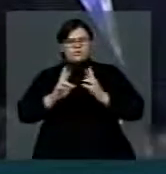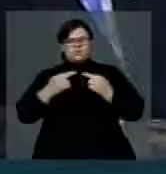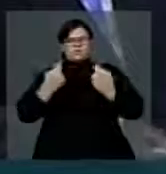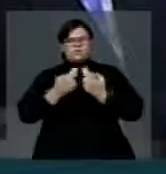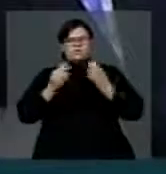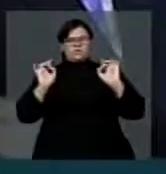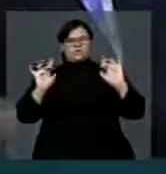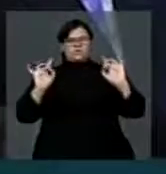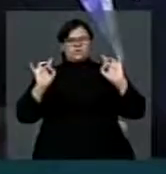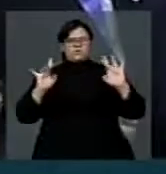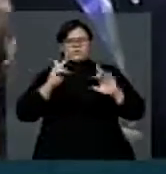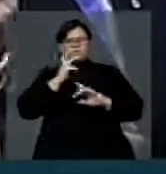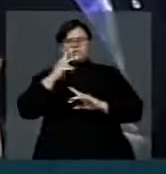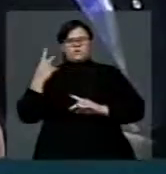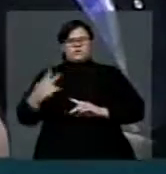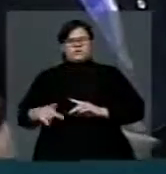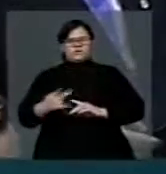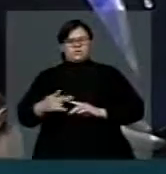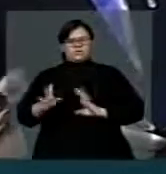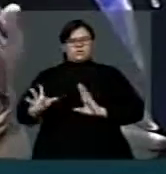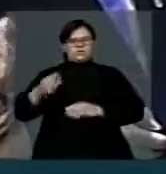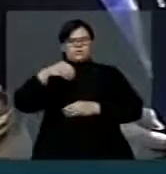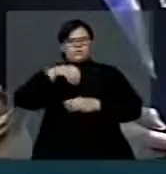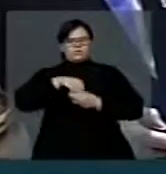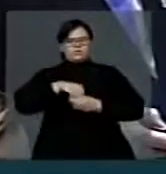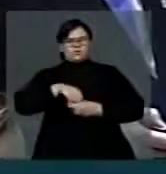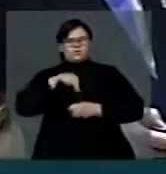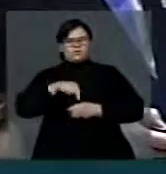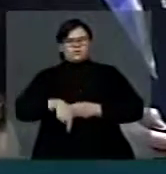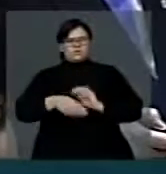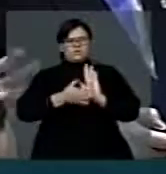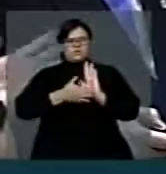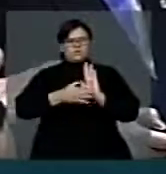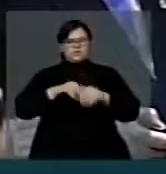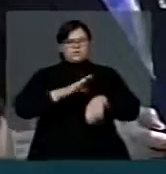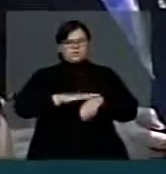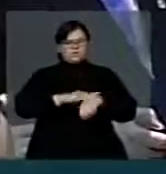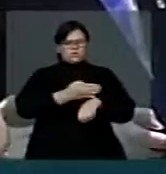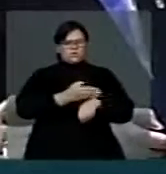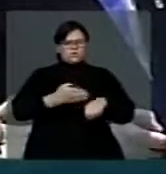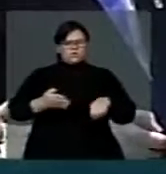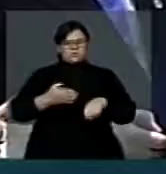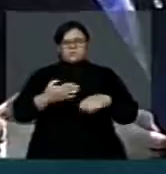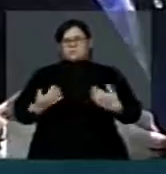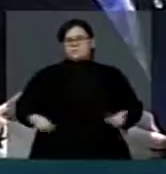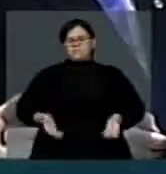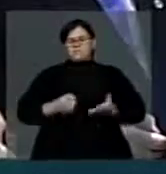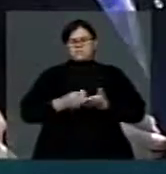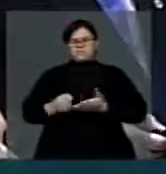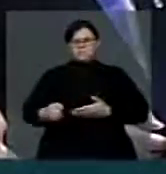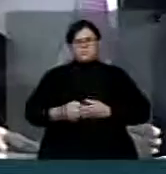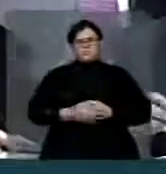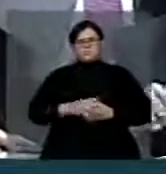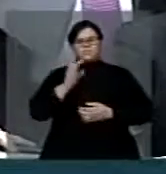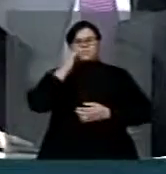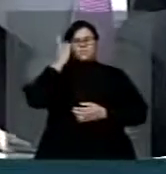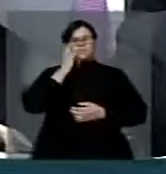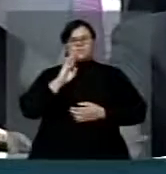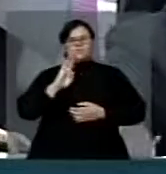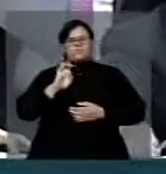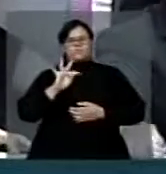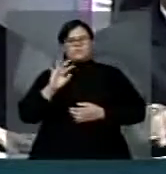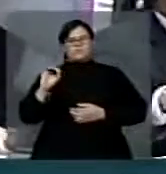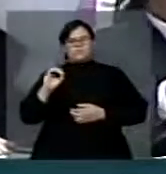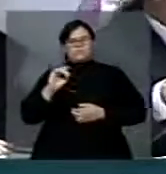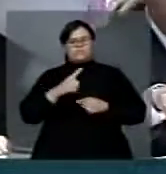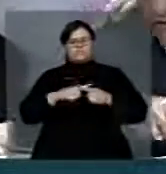trataria dessa matéria, agora estamos colocando na sessão ordinária, cuja pauta já foi vencida. Deputado Beto, vou esclarecer a vossa excelência.